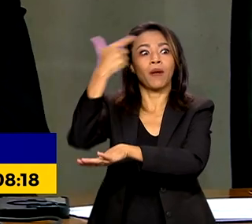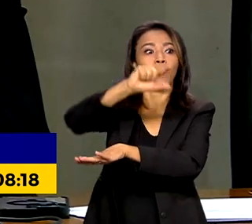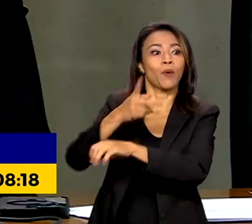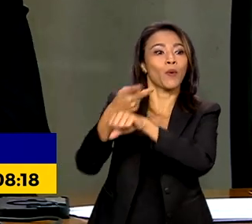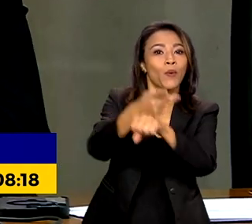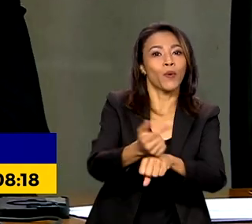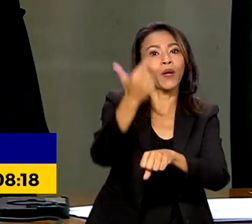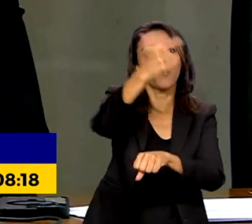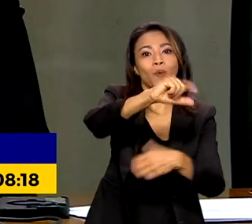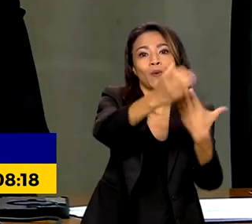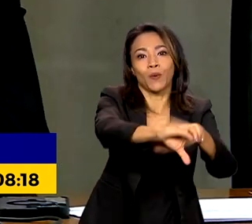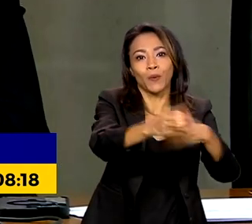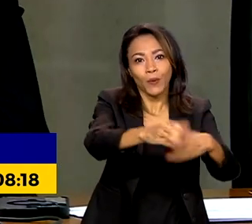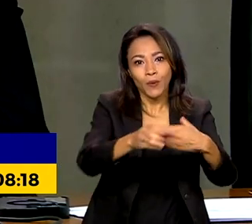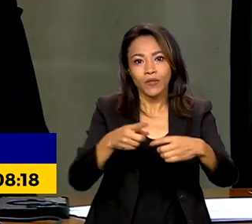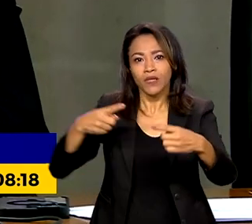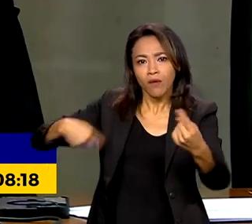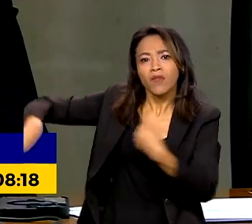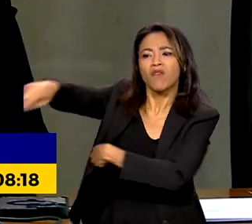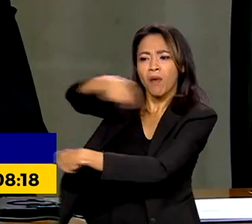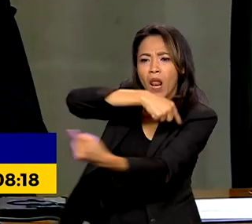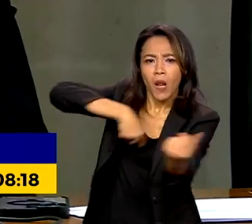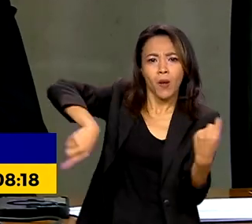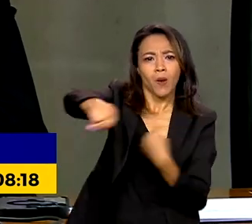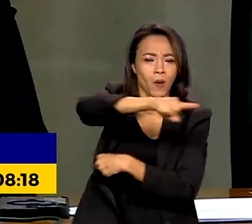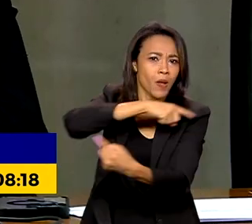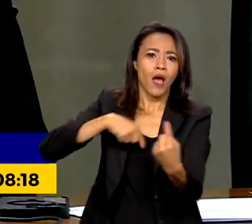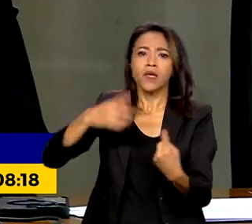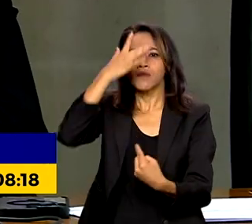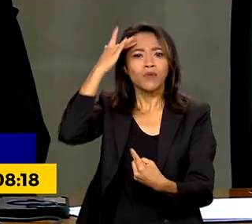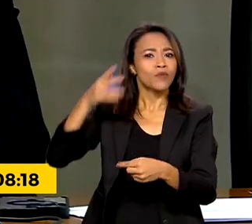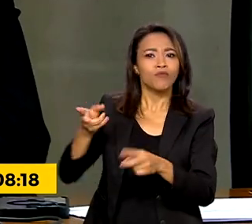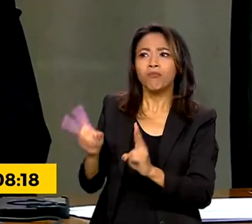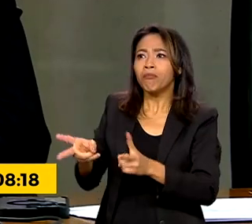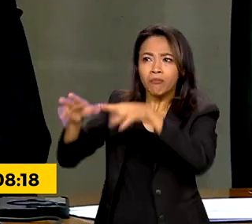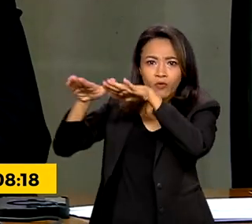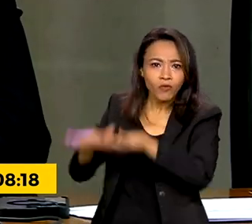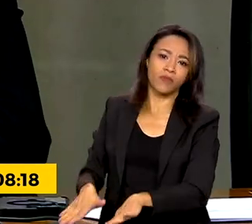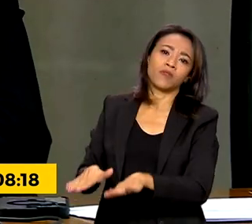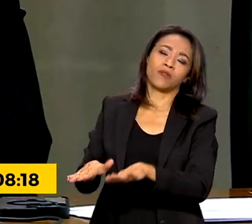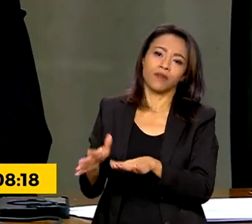salário melhor. Então acaba sendo uma rotatividade muito grande e você não consegue manter aquelas pessoas. E aí E aí aí